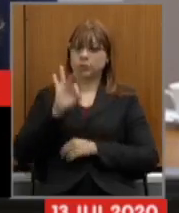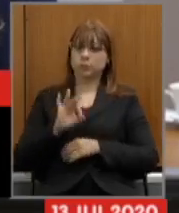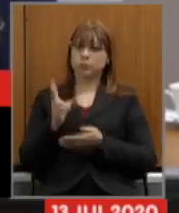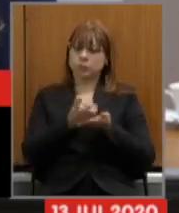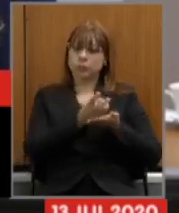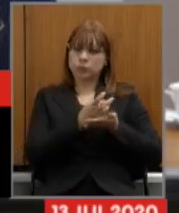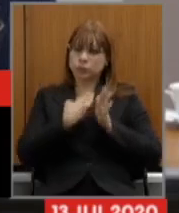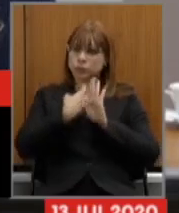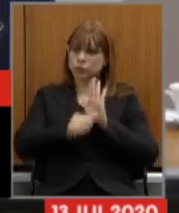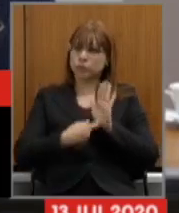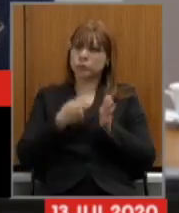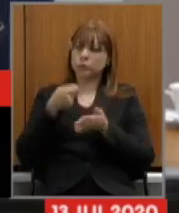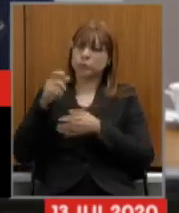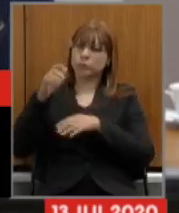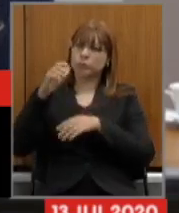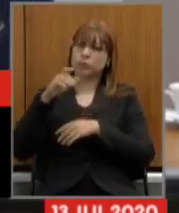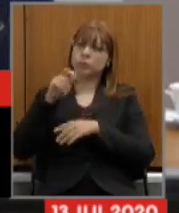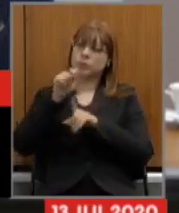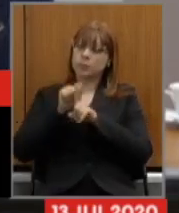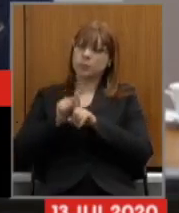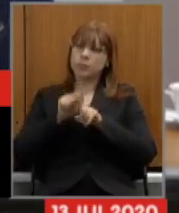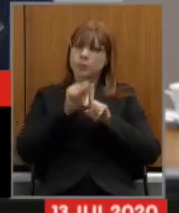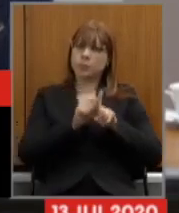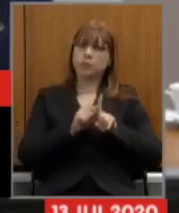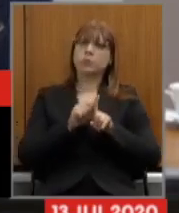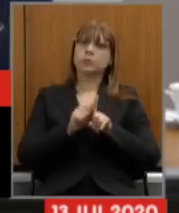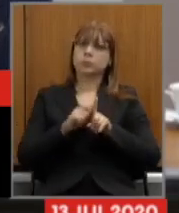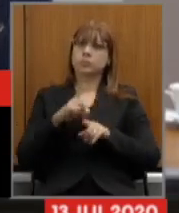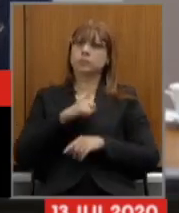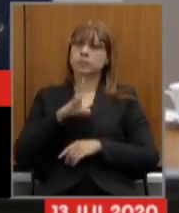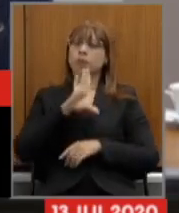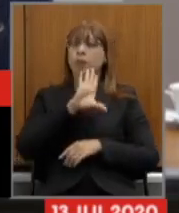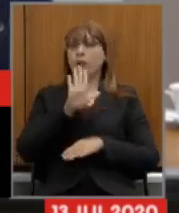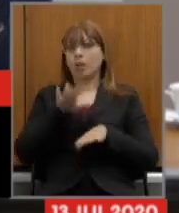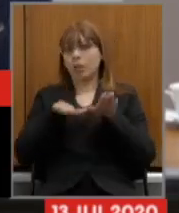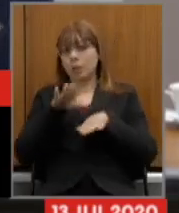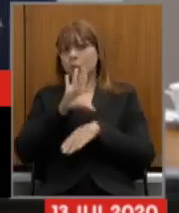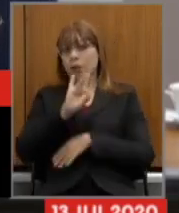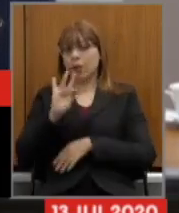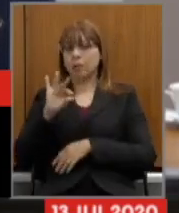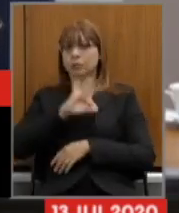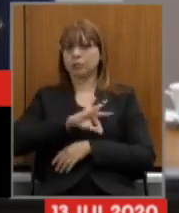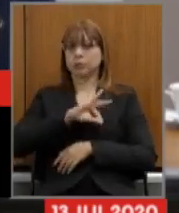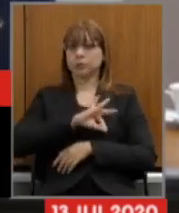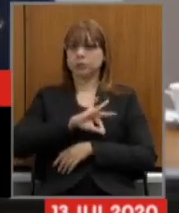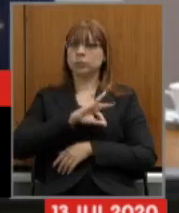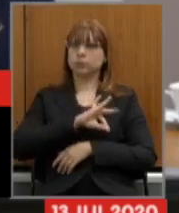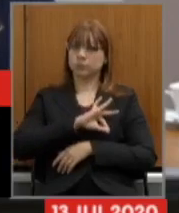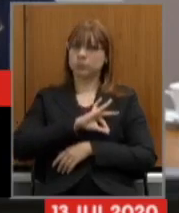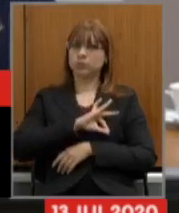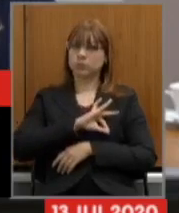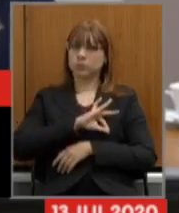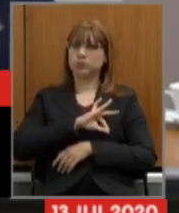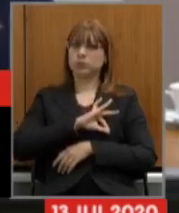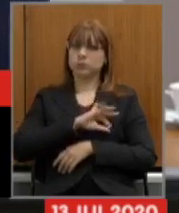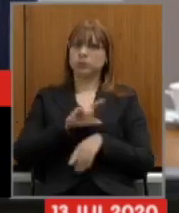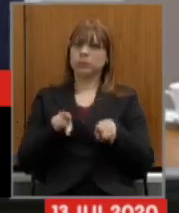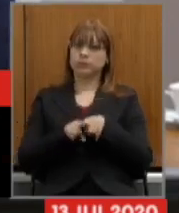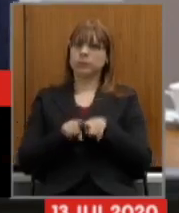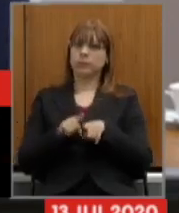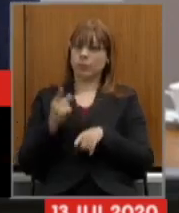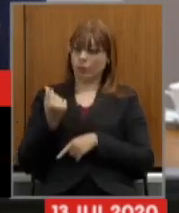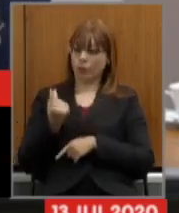inativos e pensionistas será progressiva incidirá sobre a remuneração de contribuição sobre os proventos e sobre os valores das